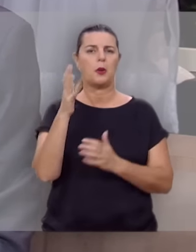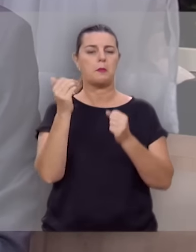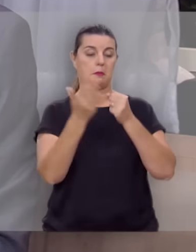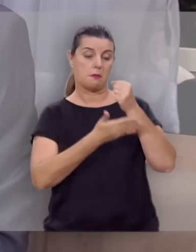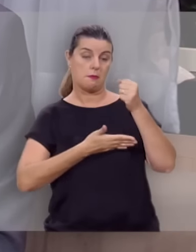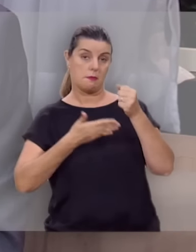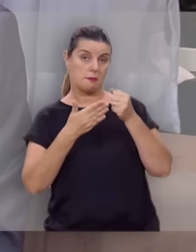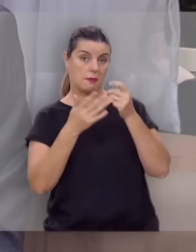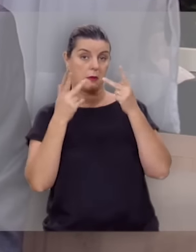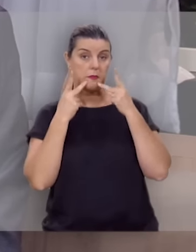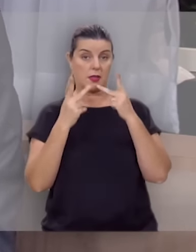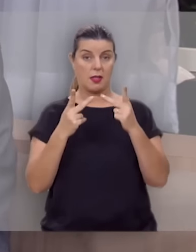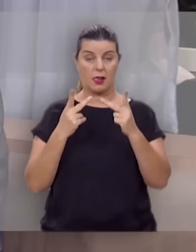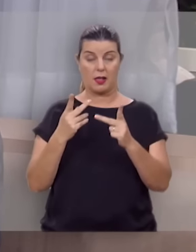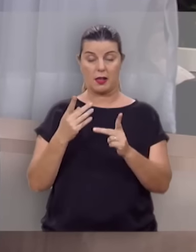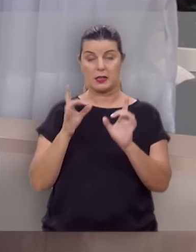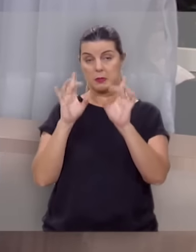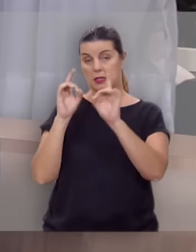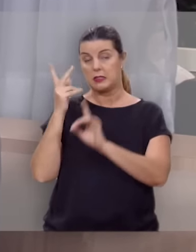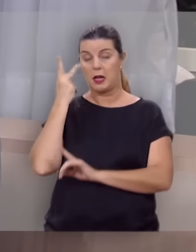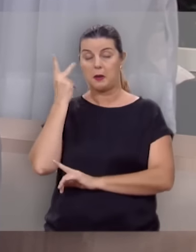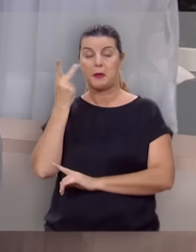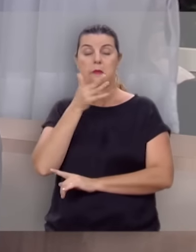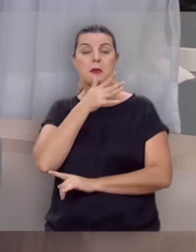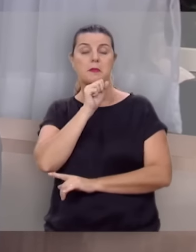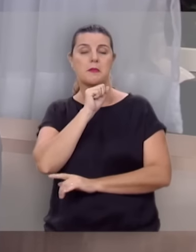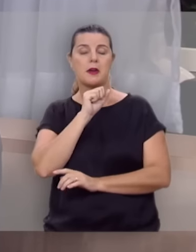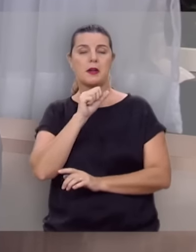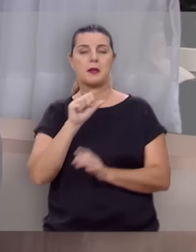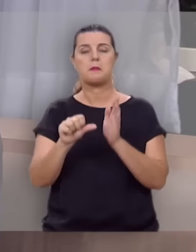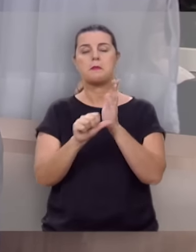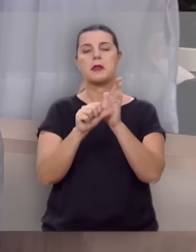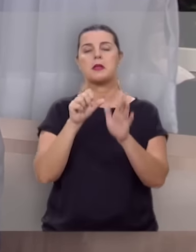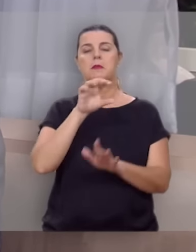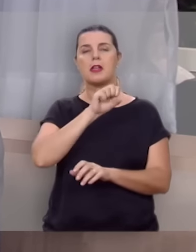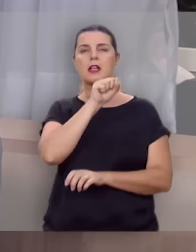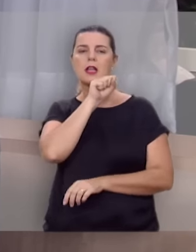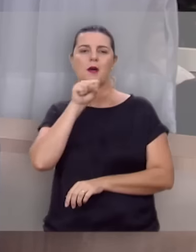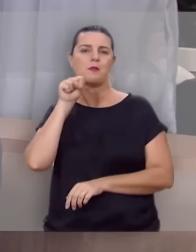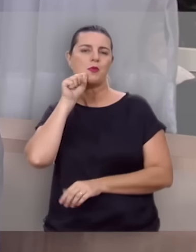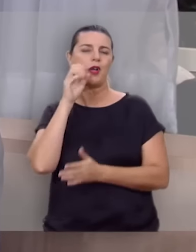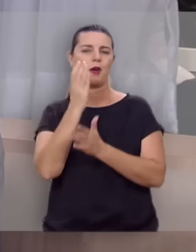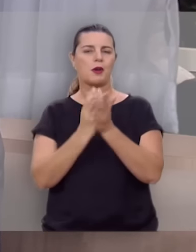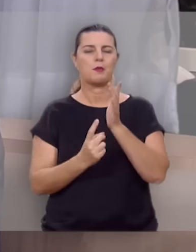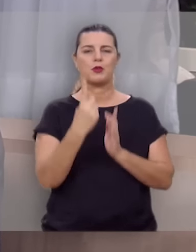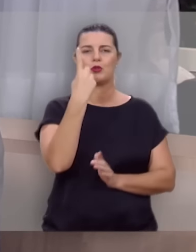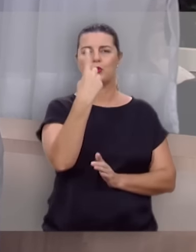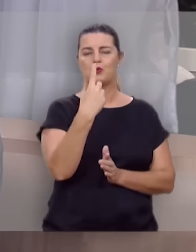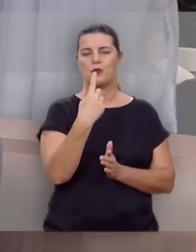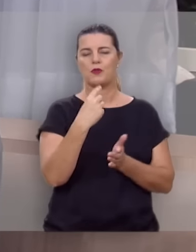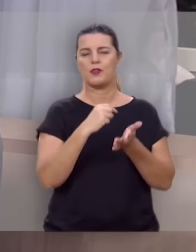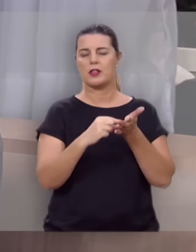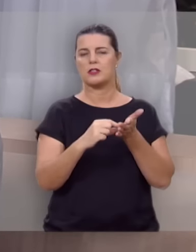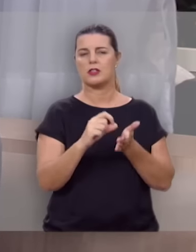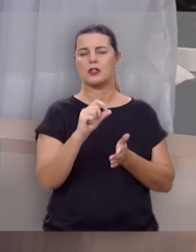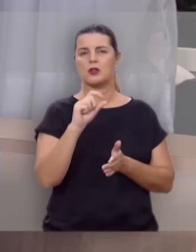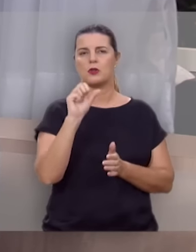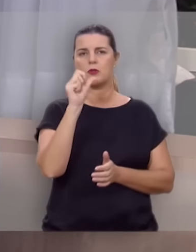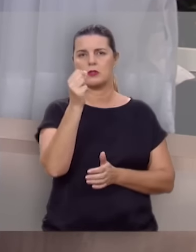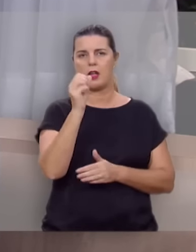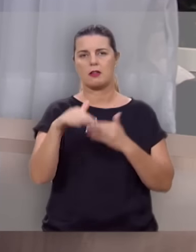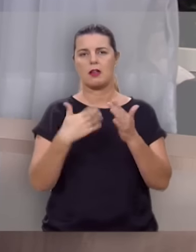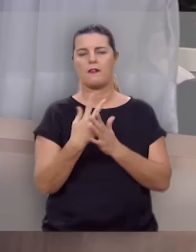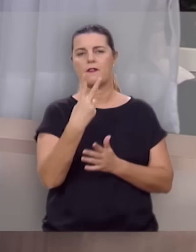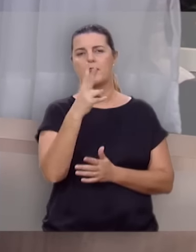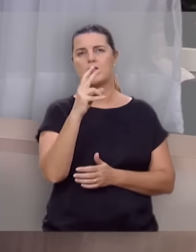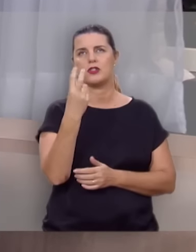Nós vamos basear esta mensagem, o privilégio de ser mãe, em 1 Samuel, capítulo 1, versos 26 a